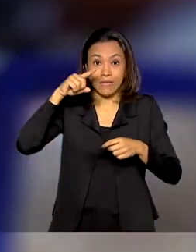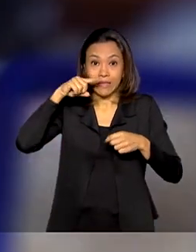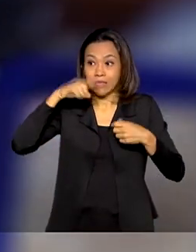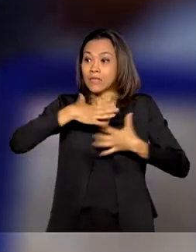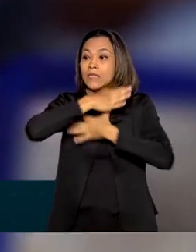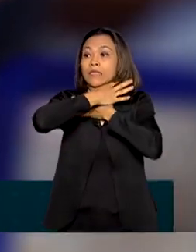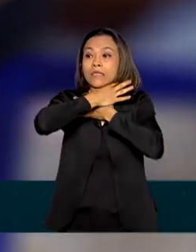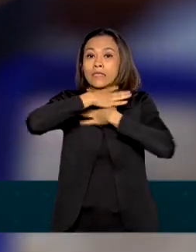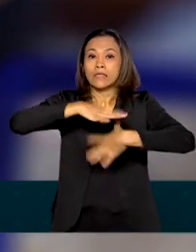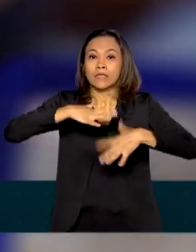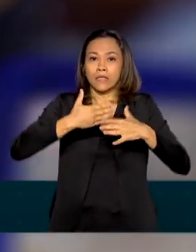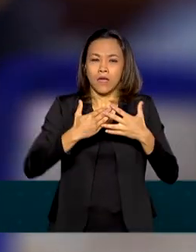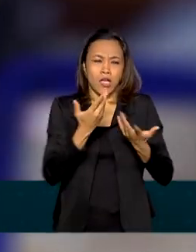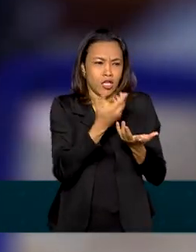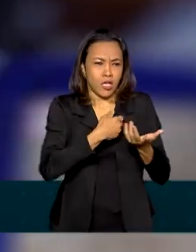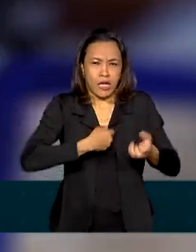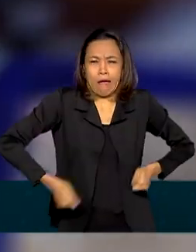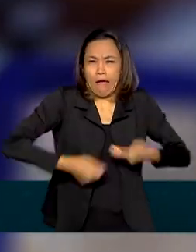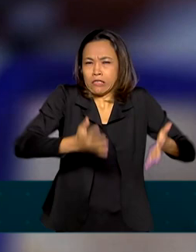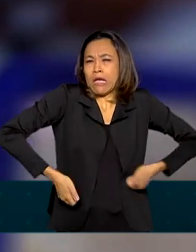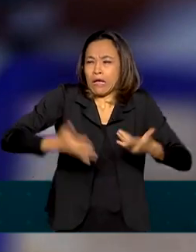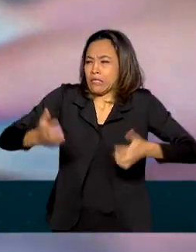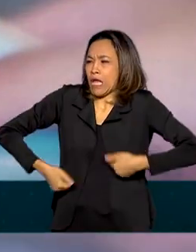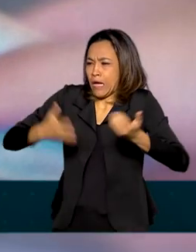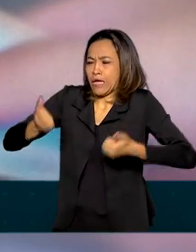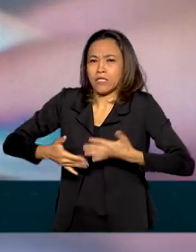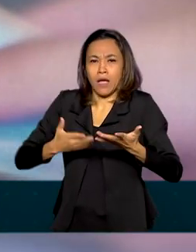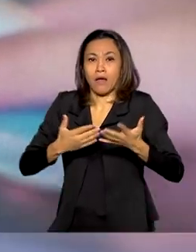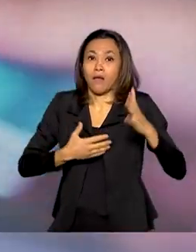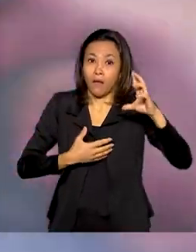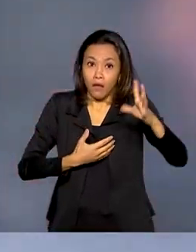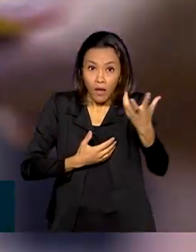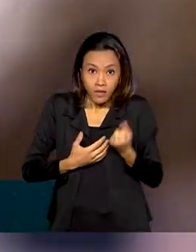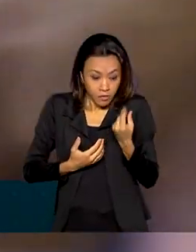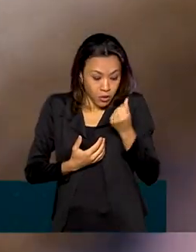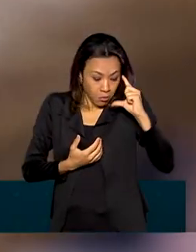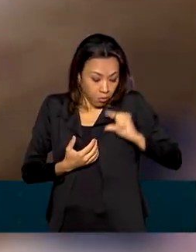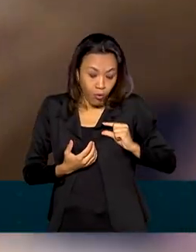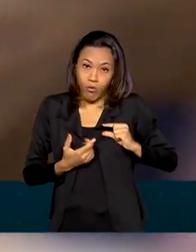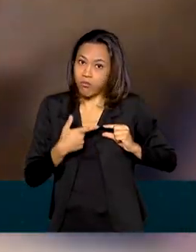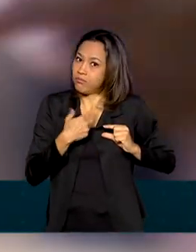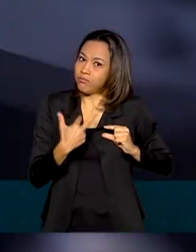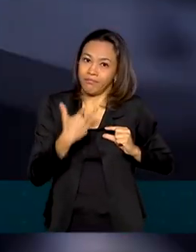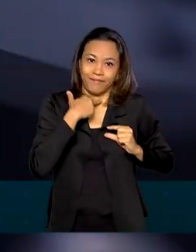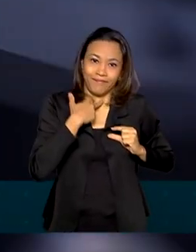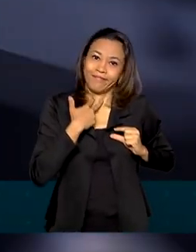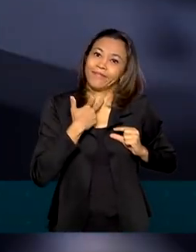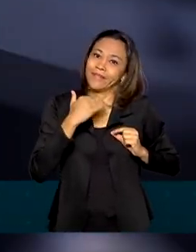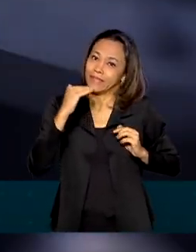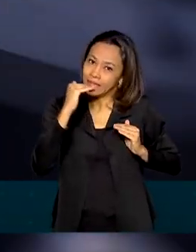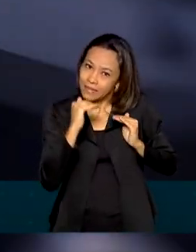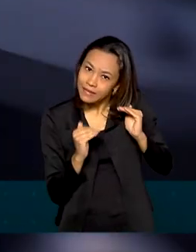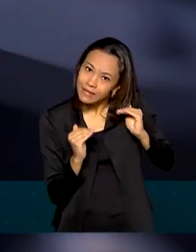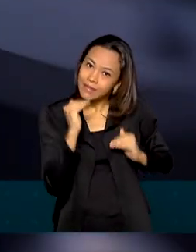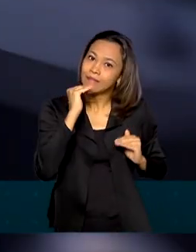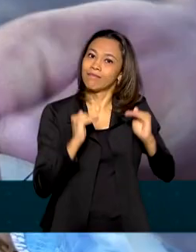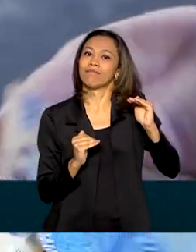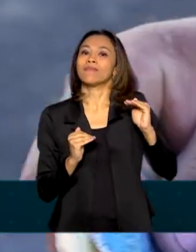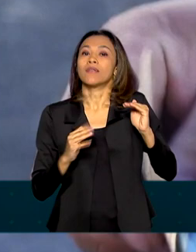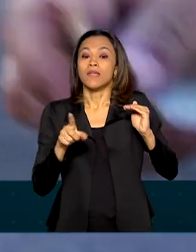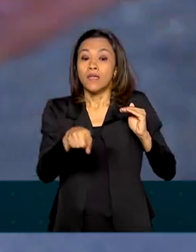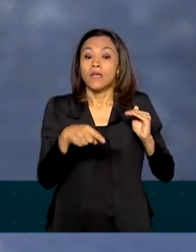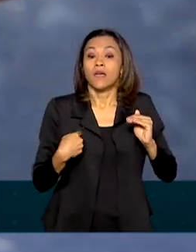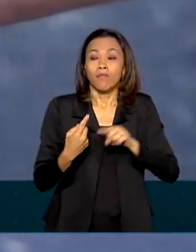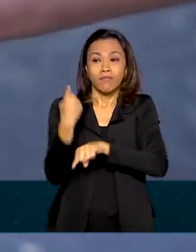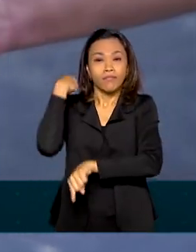mais do que se ganha. Conselho antigo, mas ignorado por muitos. De acordo com a pesquisa realizada em dezembro